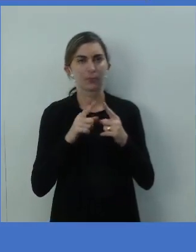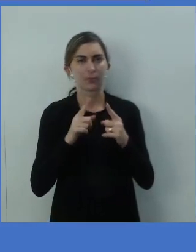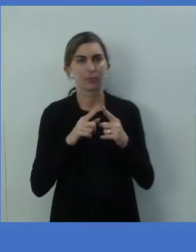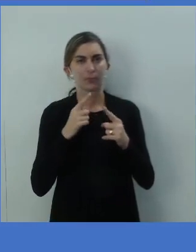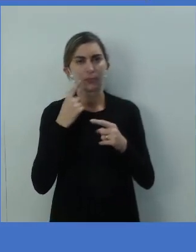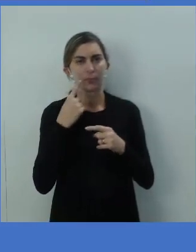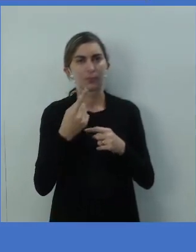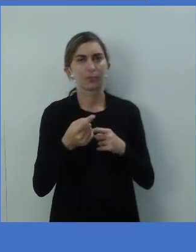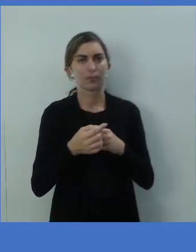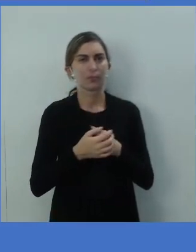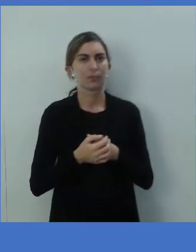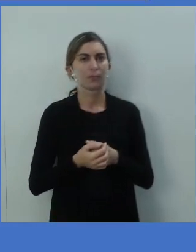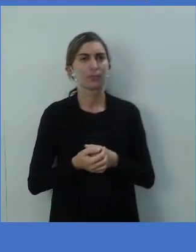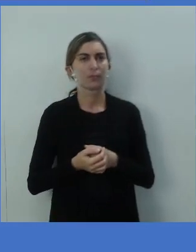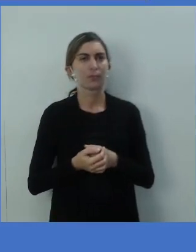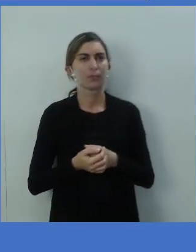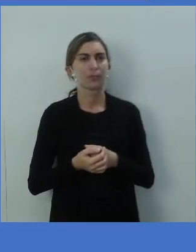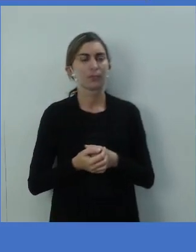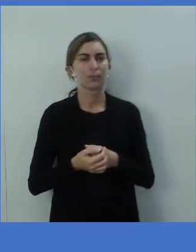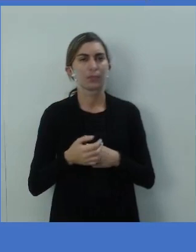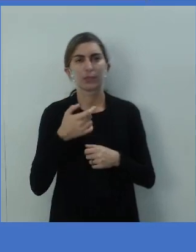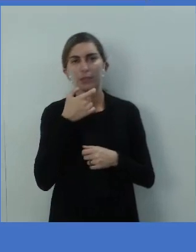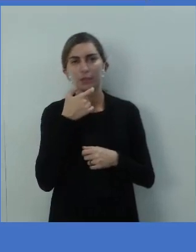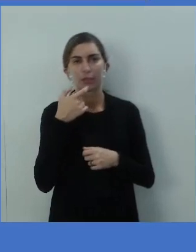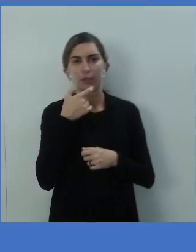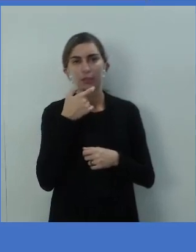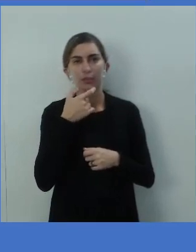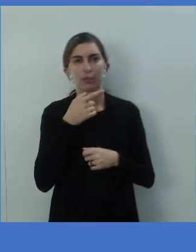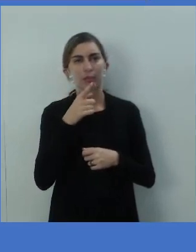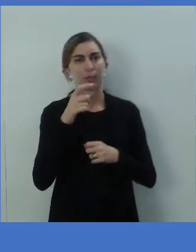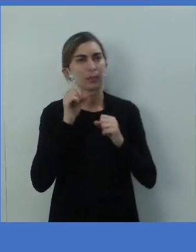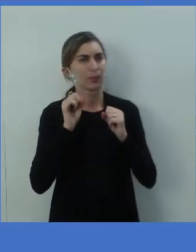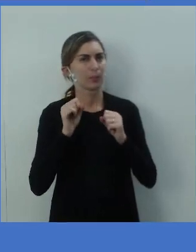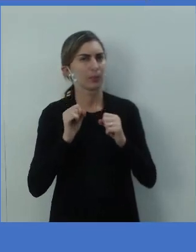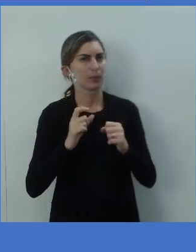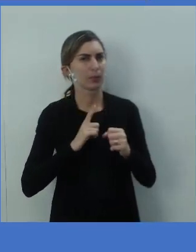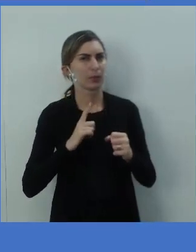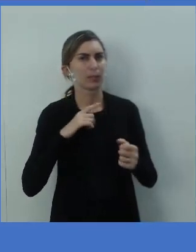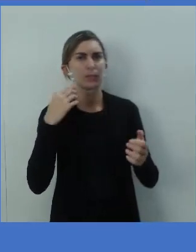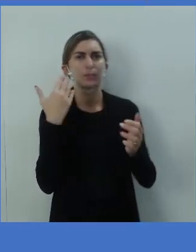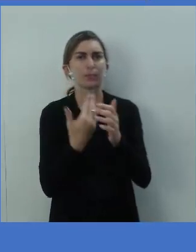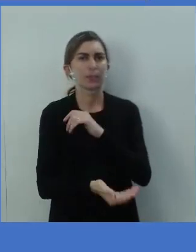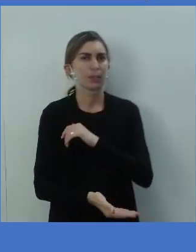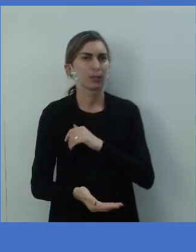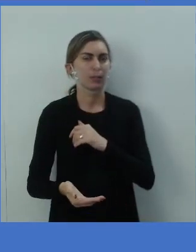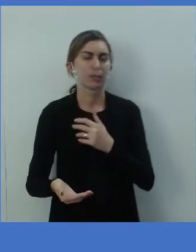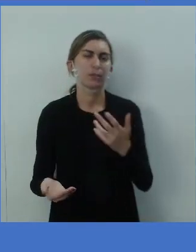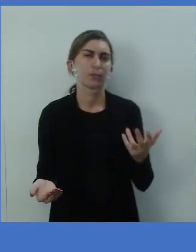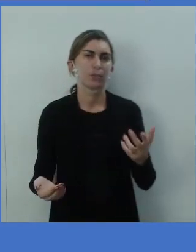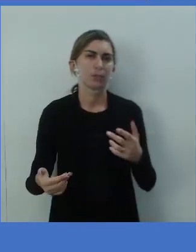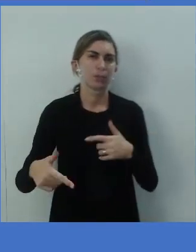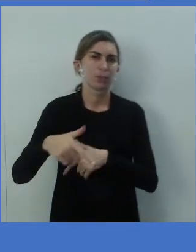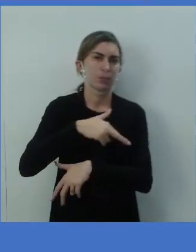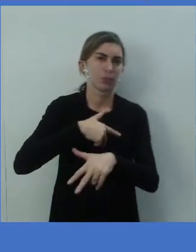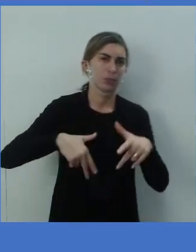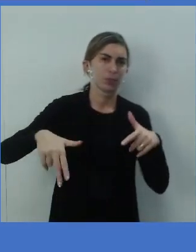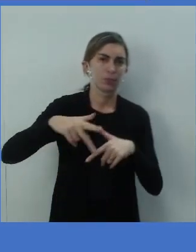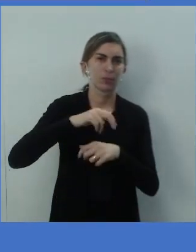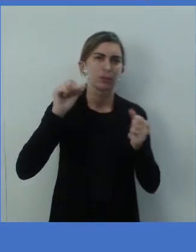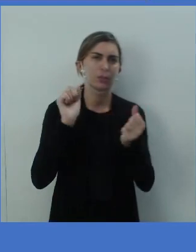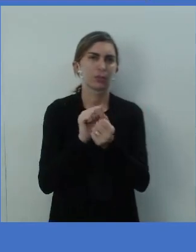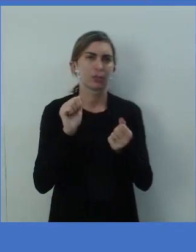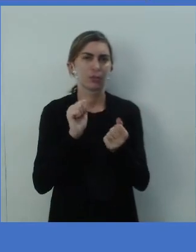é assim, ó. He could be lost. Ele poderia ter se perdido. Olha aí. No meio dessa multidão.